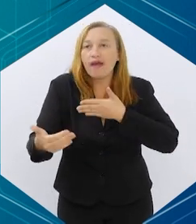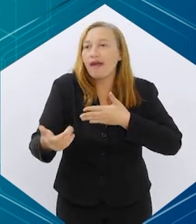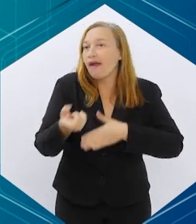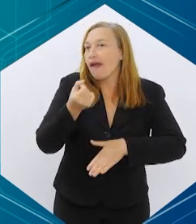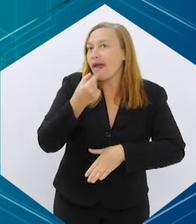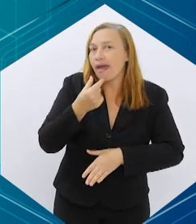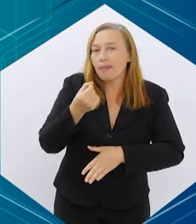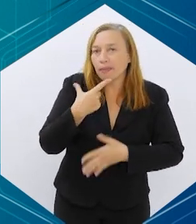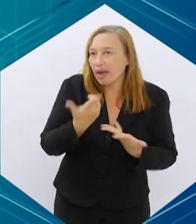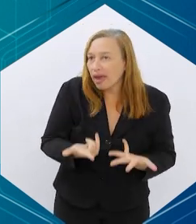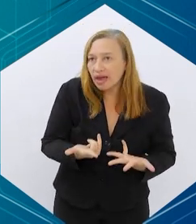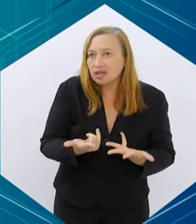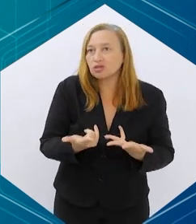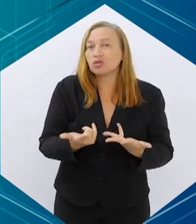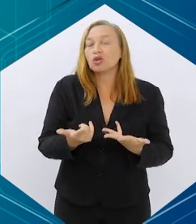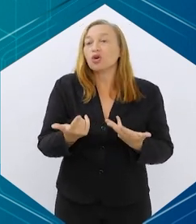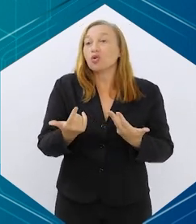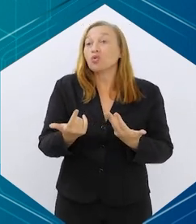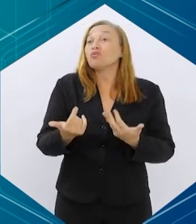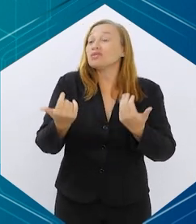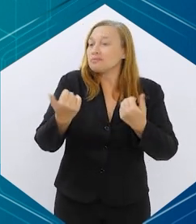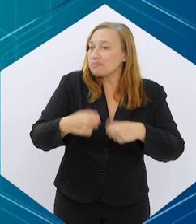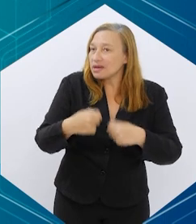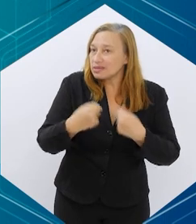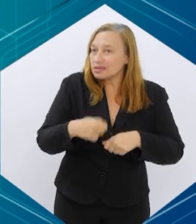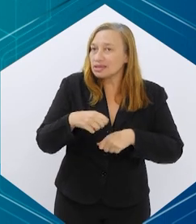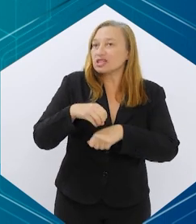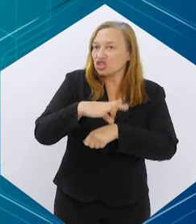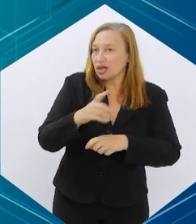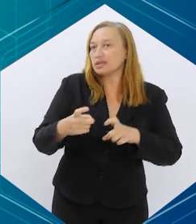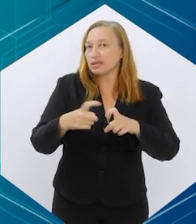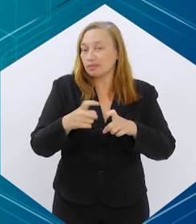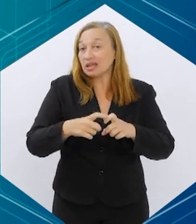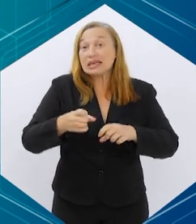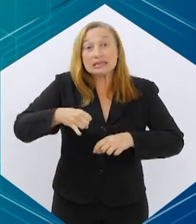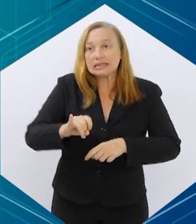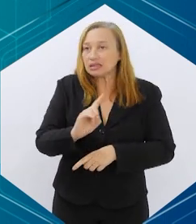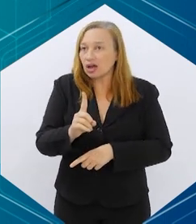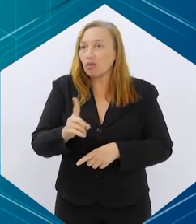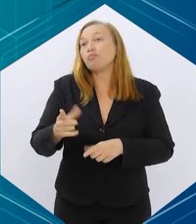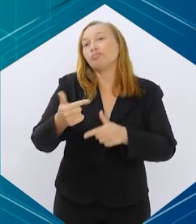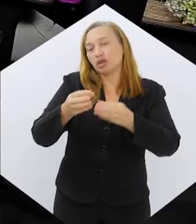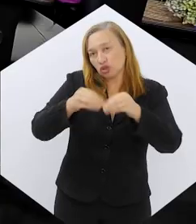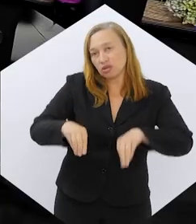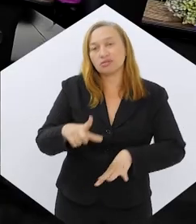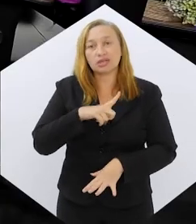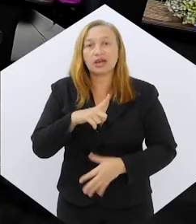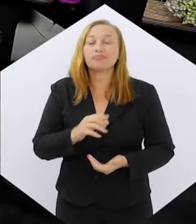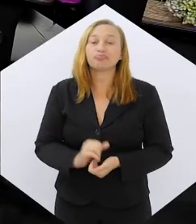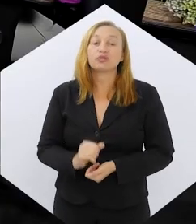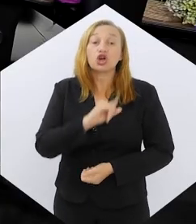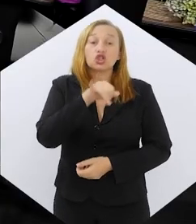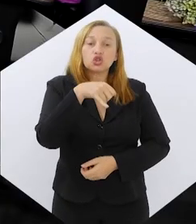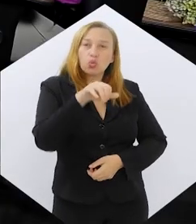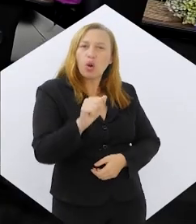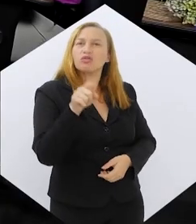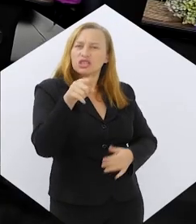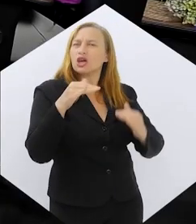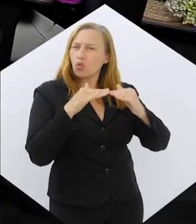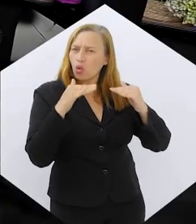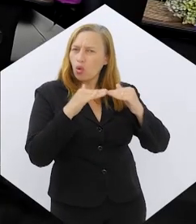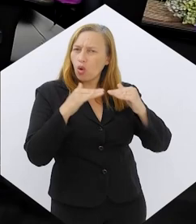você tem essa questão da autoprescrição, você aumenta as chances dos efeitos colaterais. É, doutora Joana, você